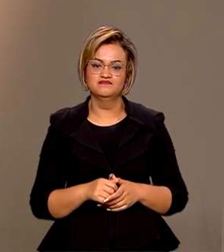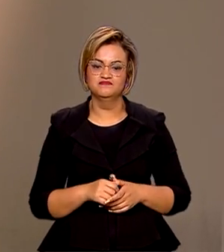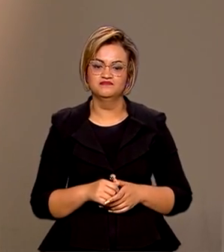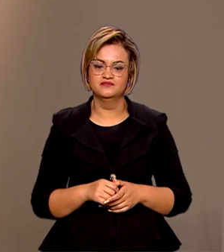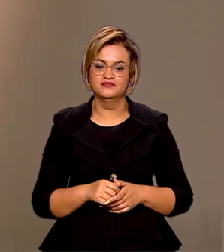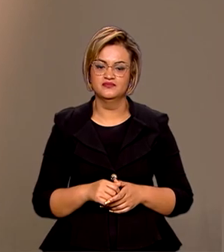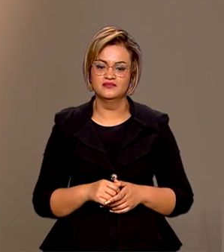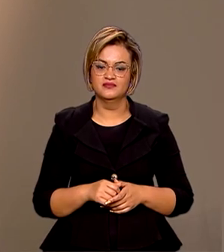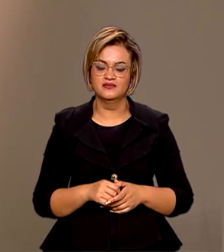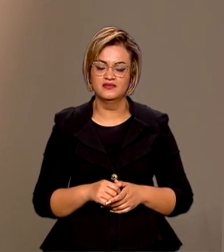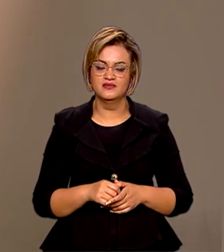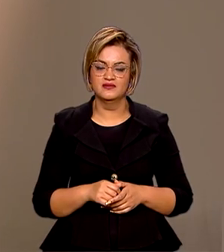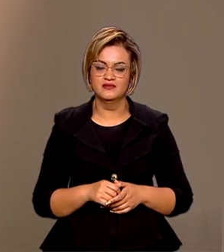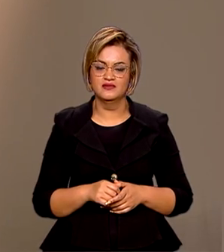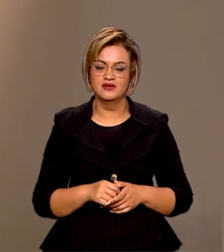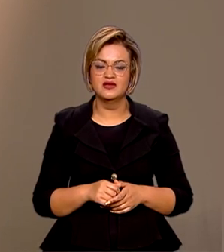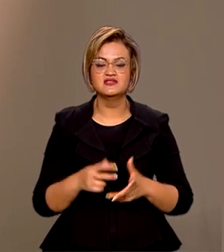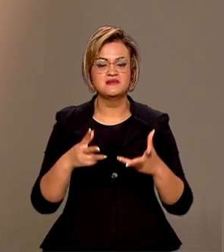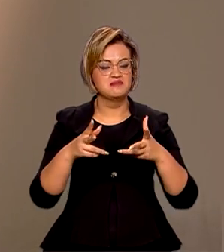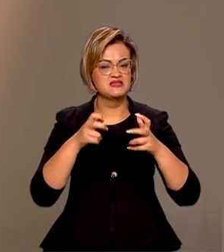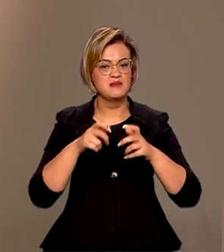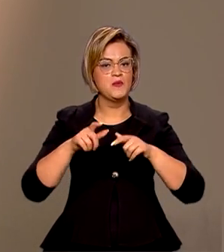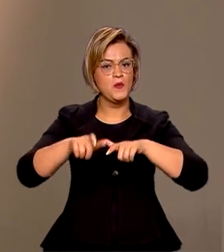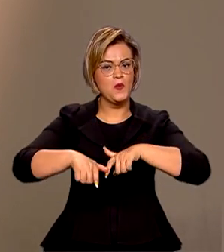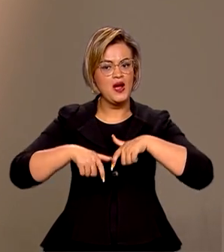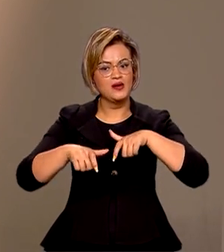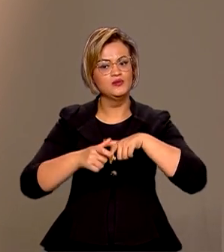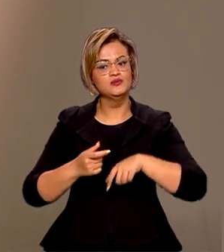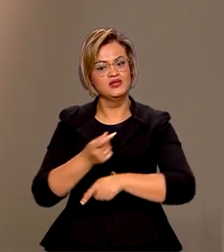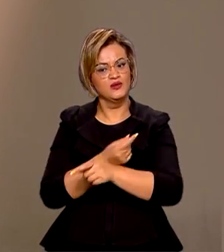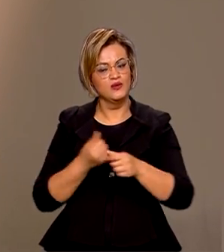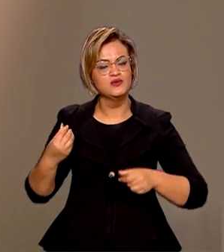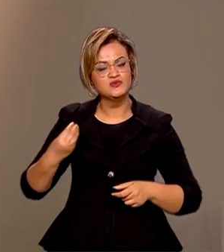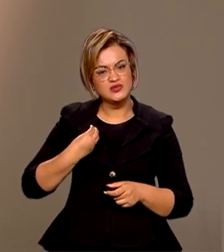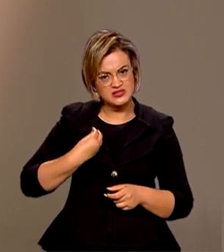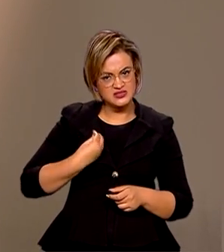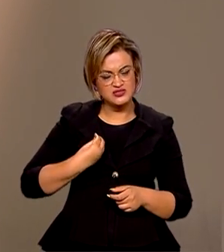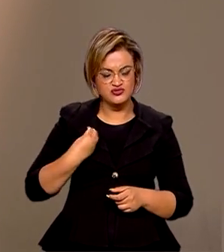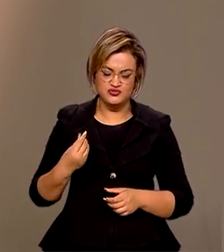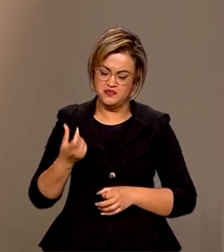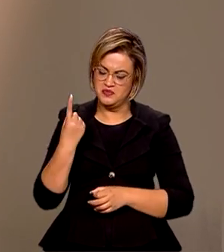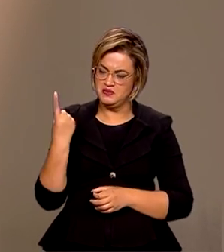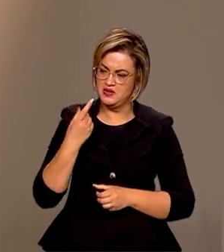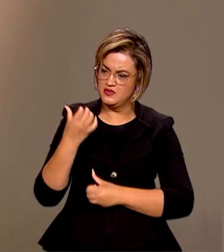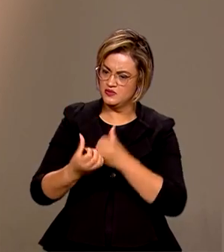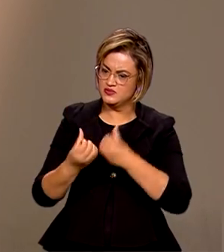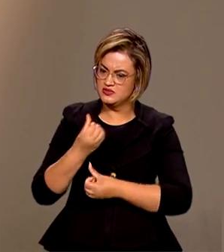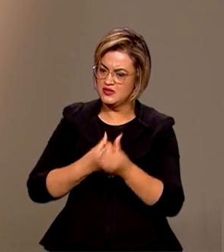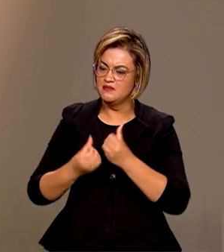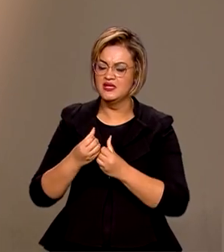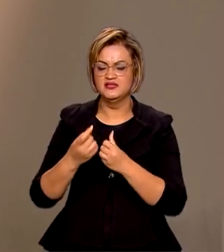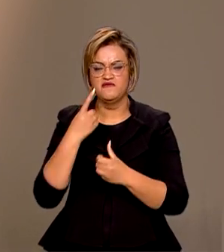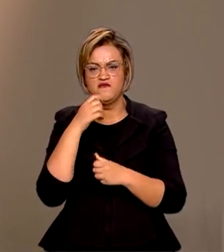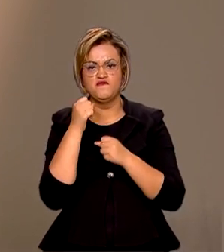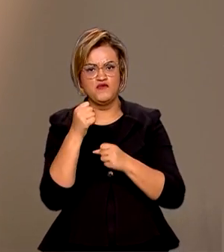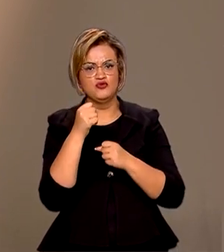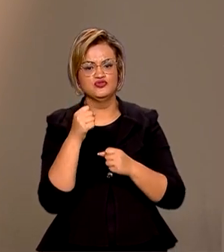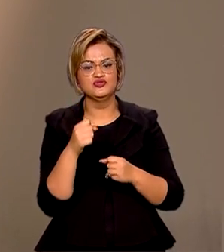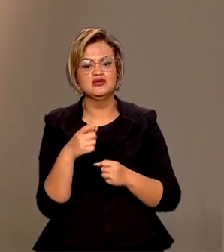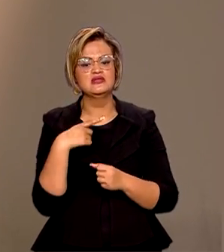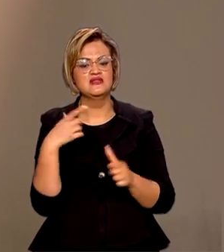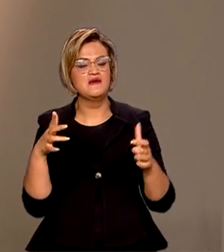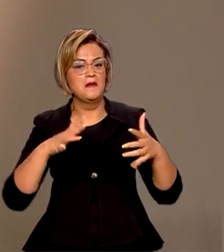Você tem o agronegócio, que no primeiro semestre realmente mostrou muita força. Existe uma